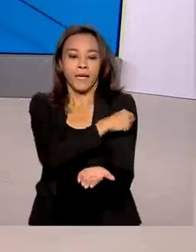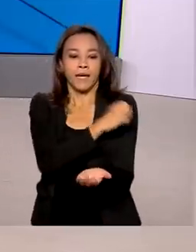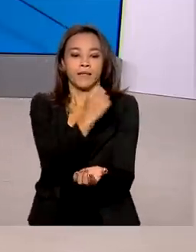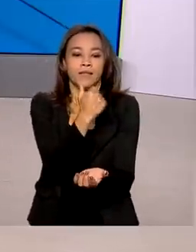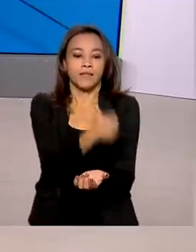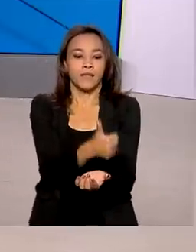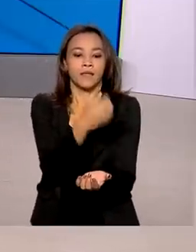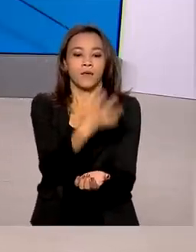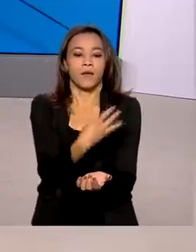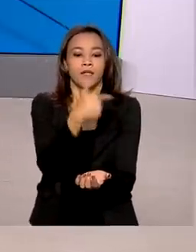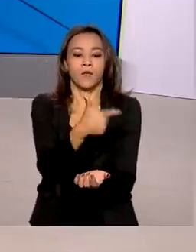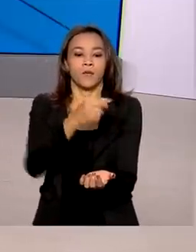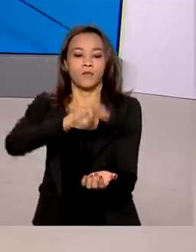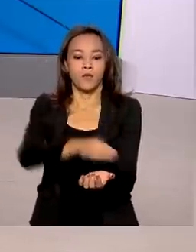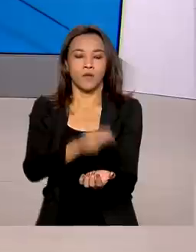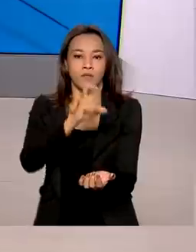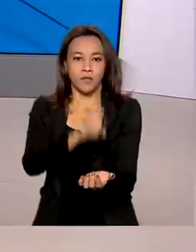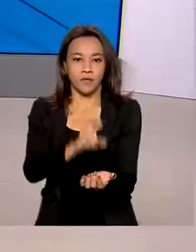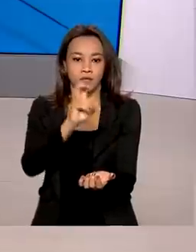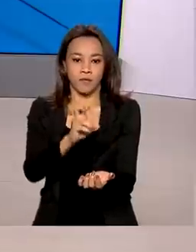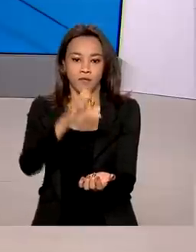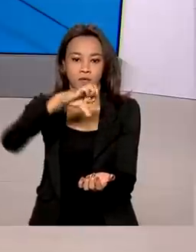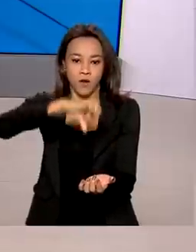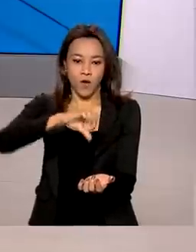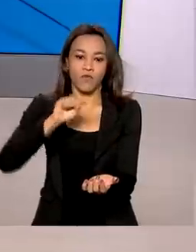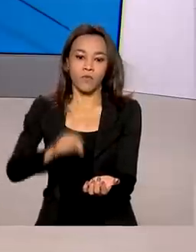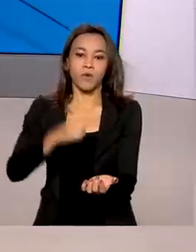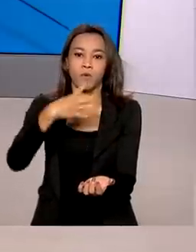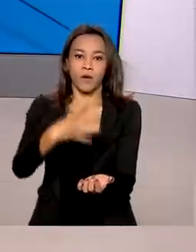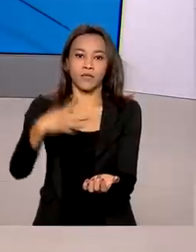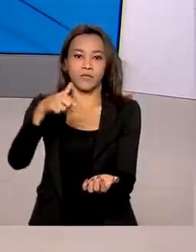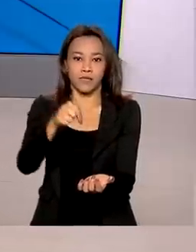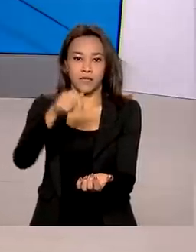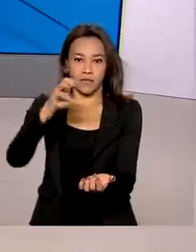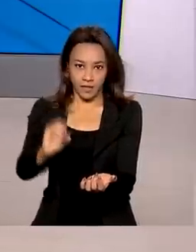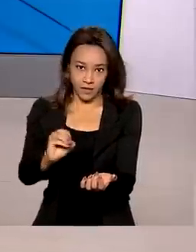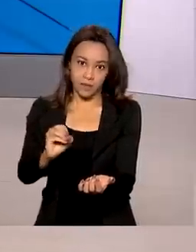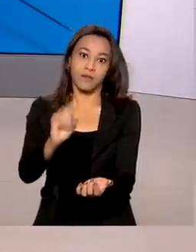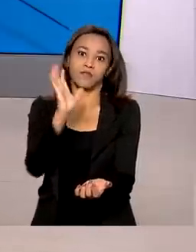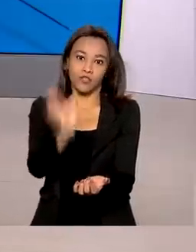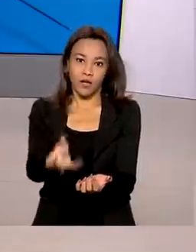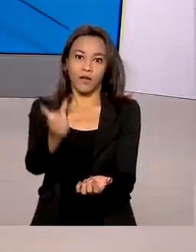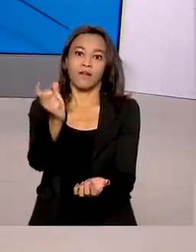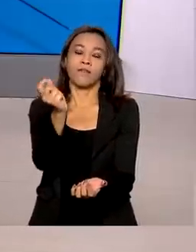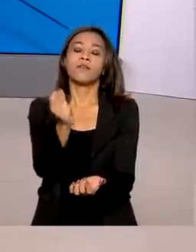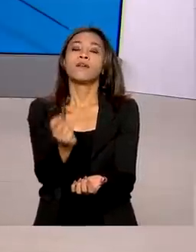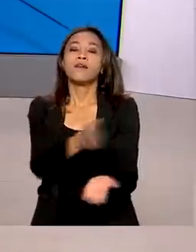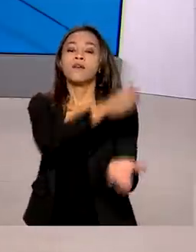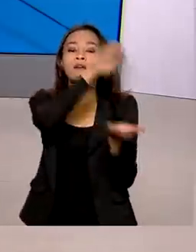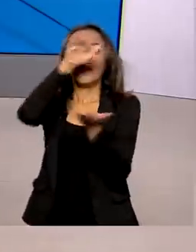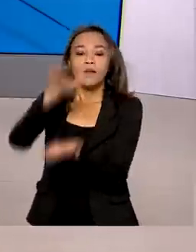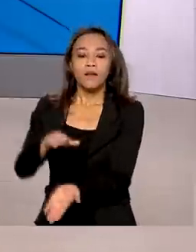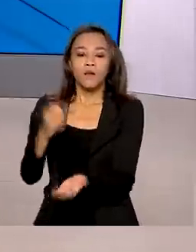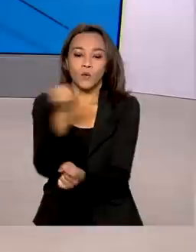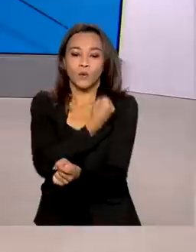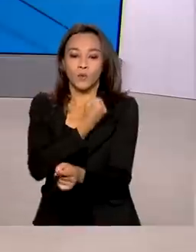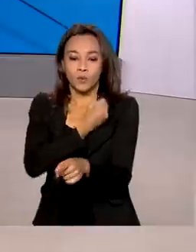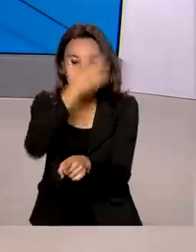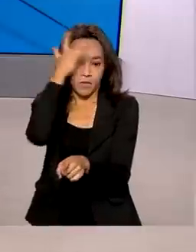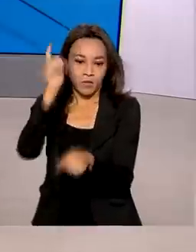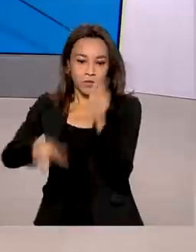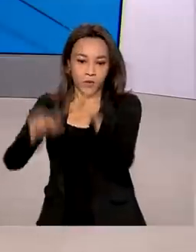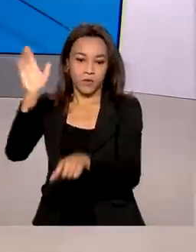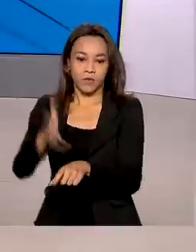559 mil 470 doses de vacinas. O número de pessoas que tomaram a primeira dose